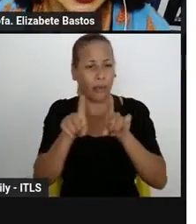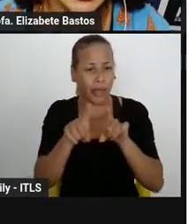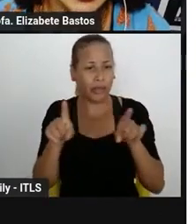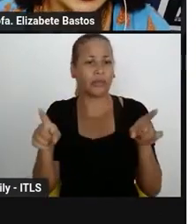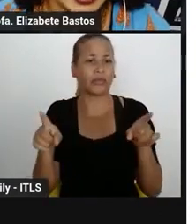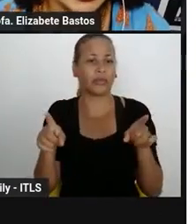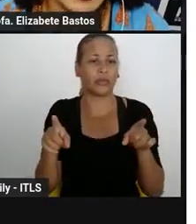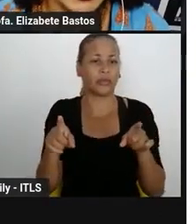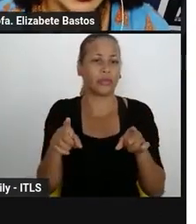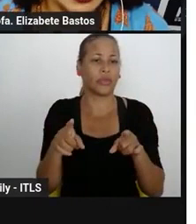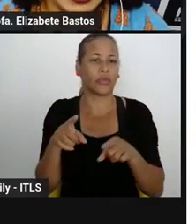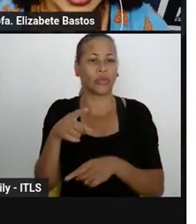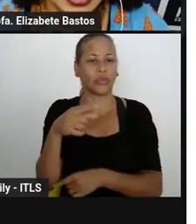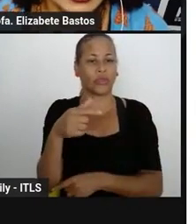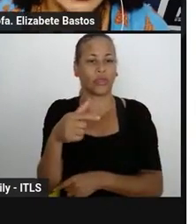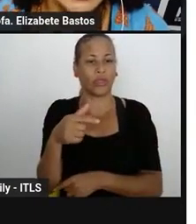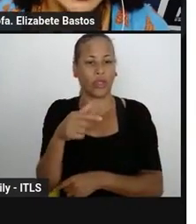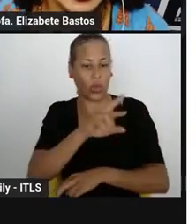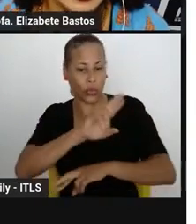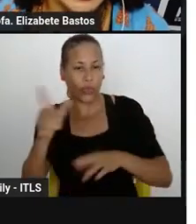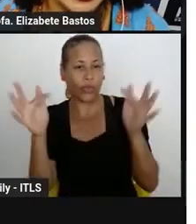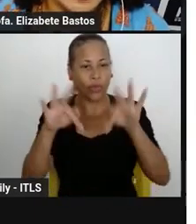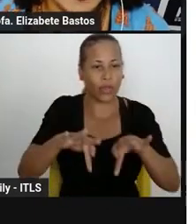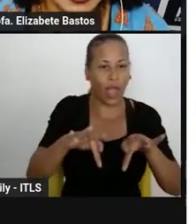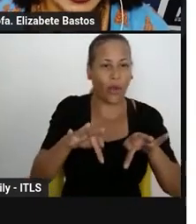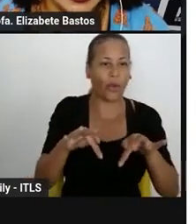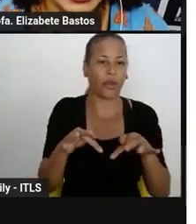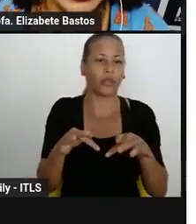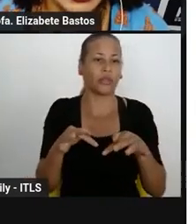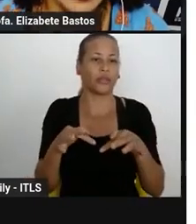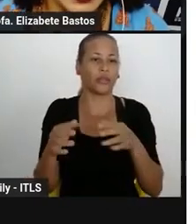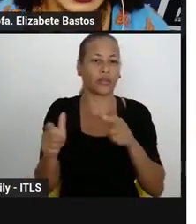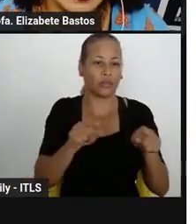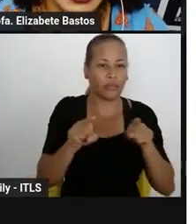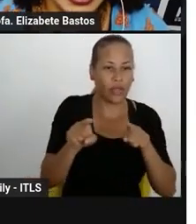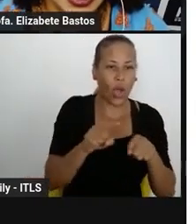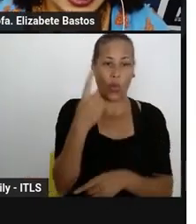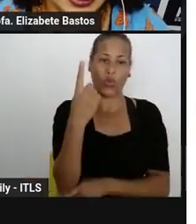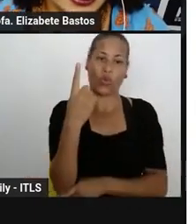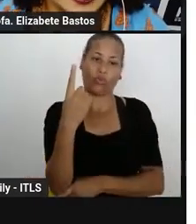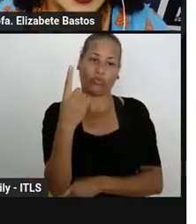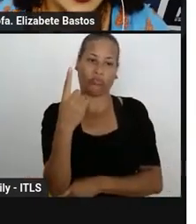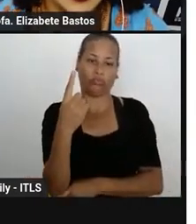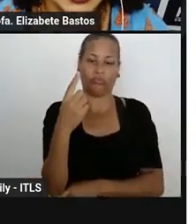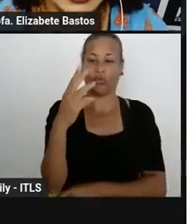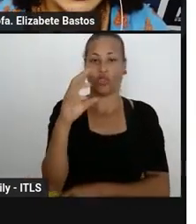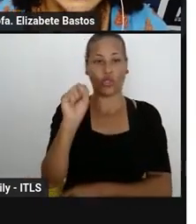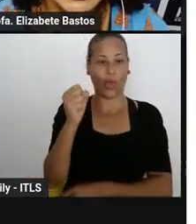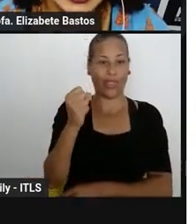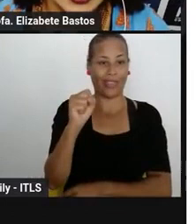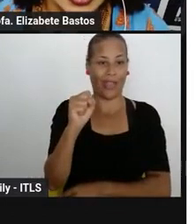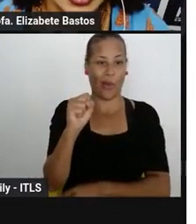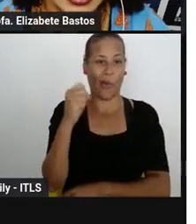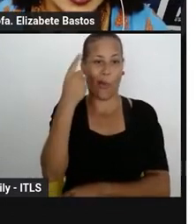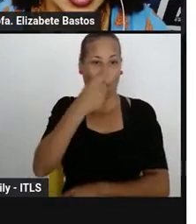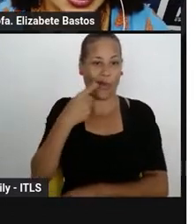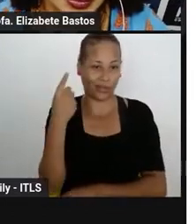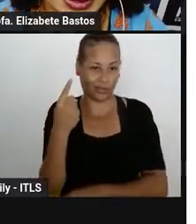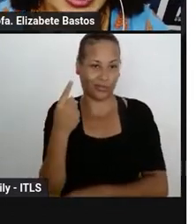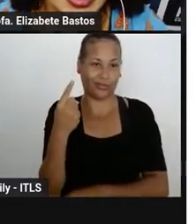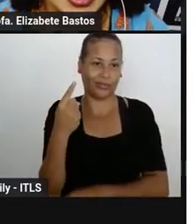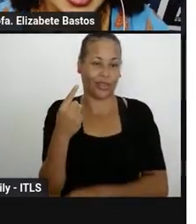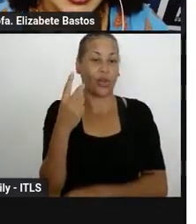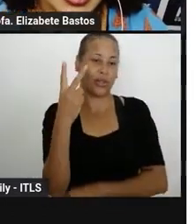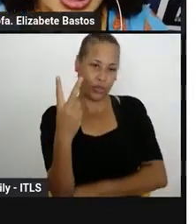e no caso, para os anos finais, é o desdobramento. Antes era uma disciplina de 80 horas, e agora nós teremos